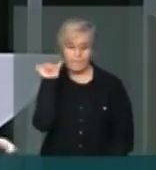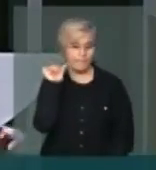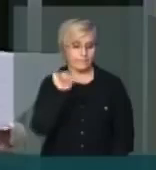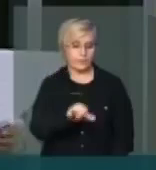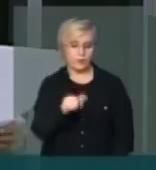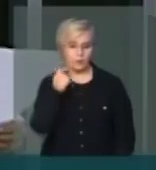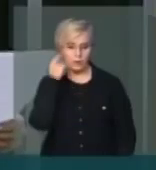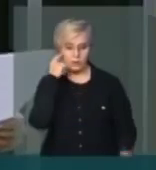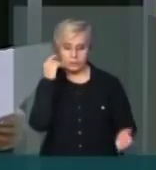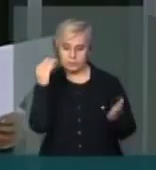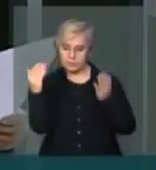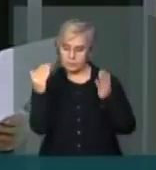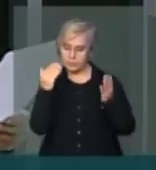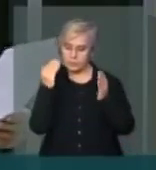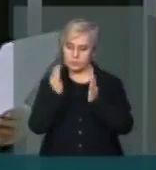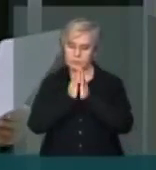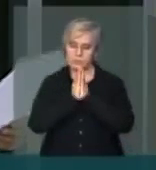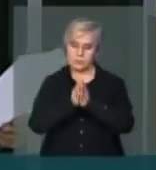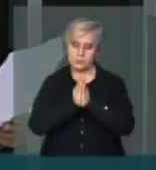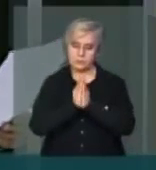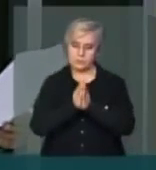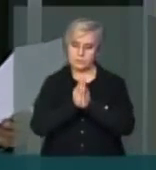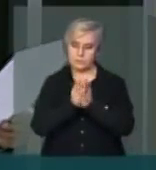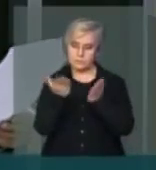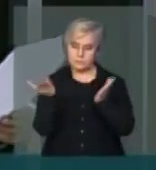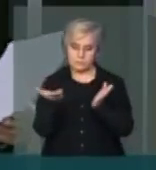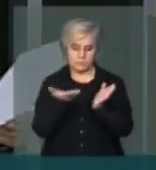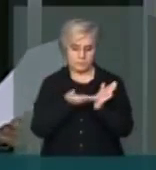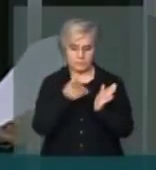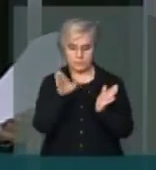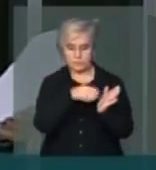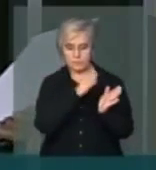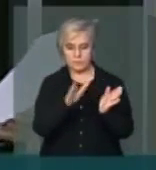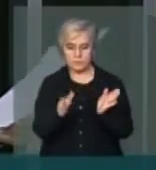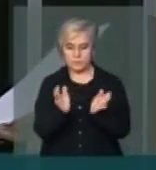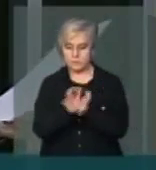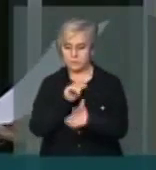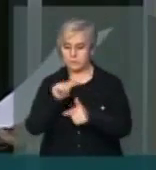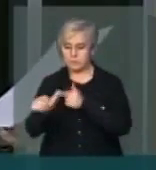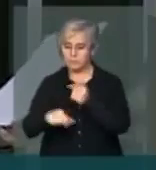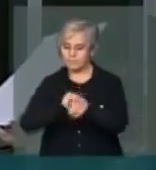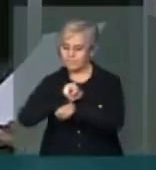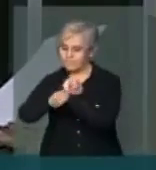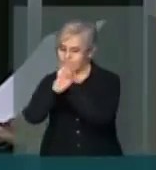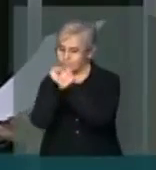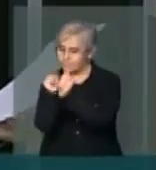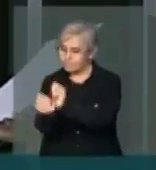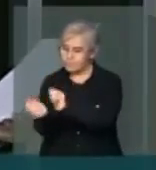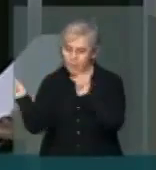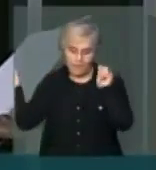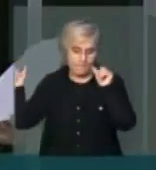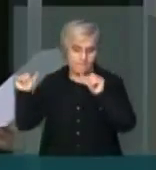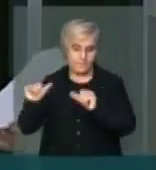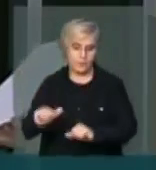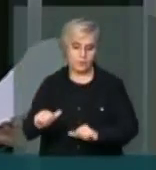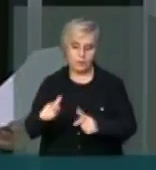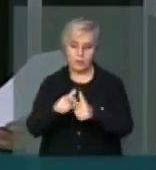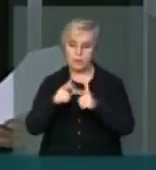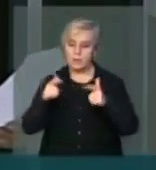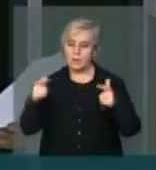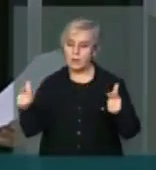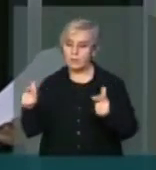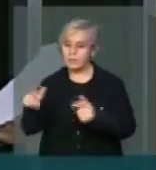pensava. Portanto, senhores deputados, esse veto jogo assalariado para a escravidão aumenta o êxodo rural